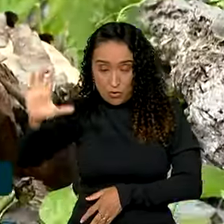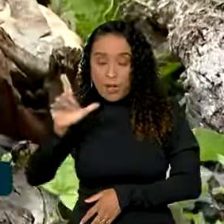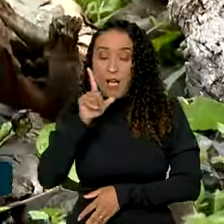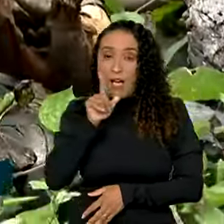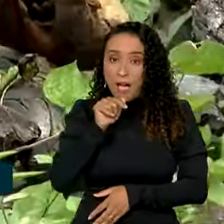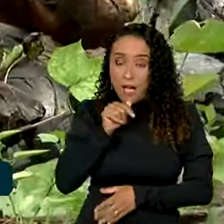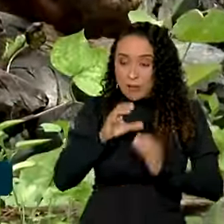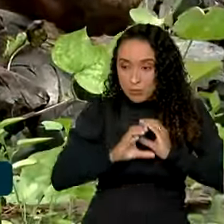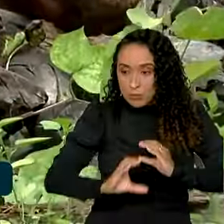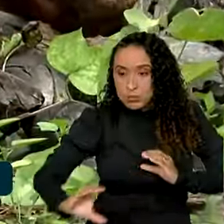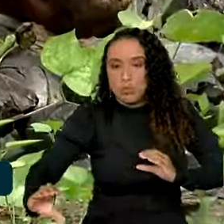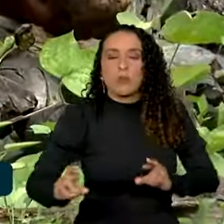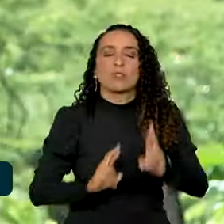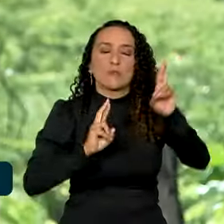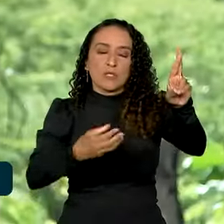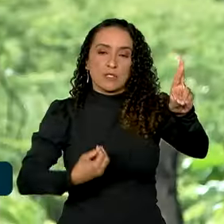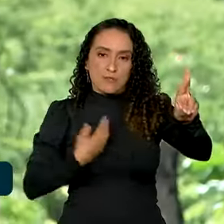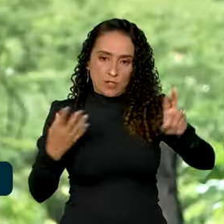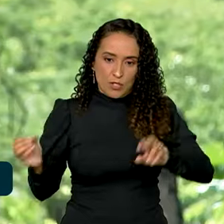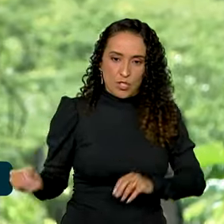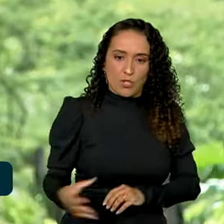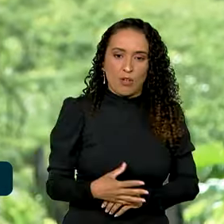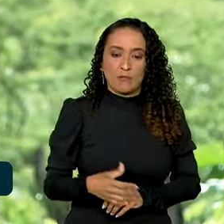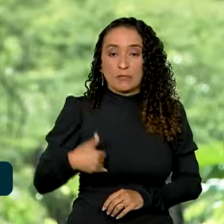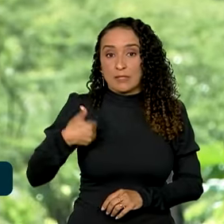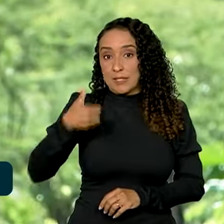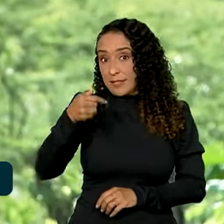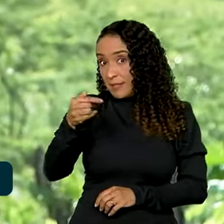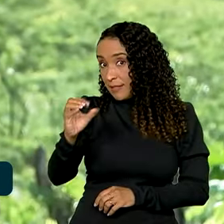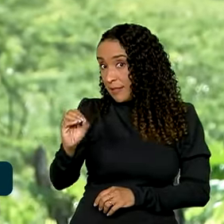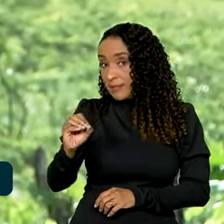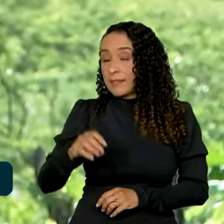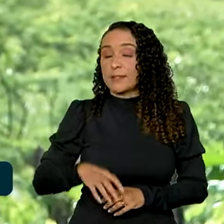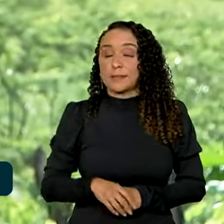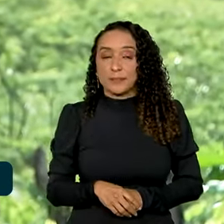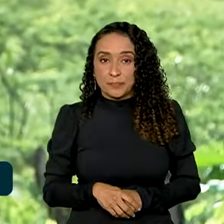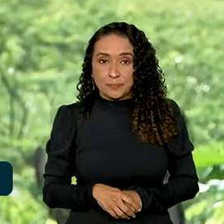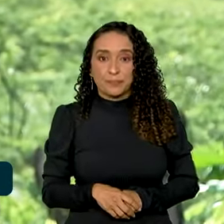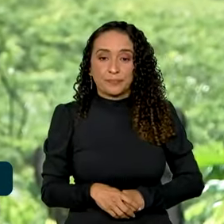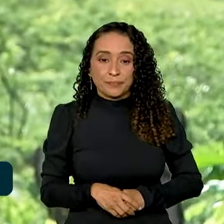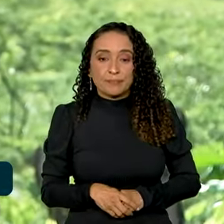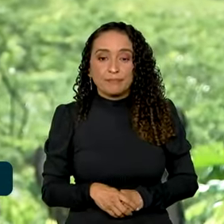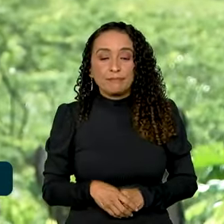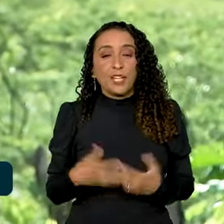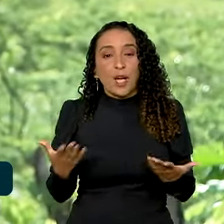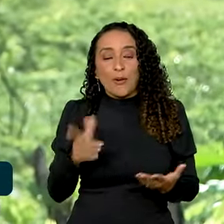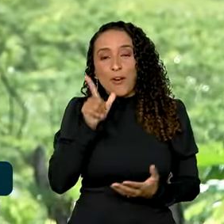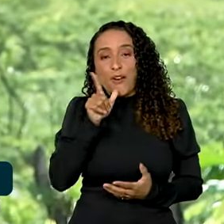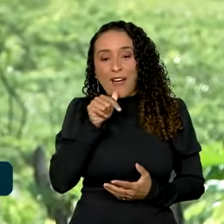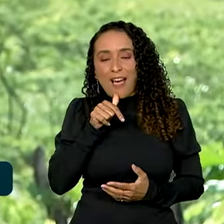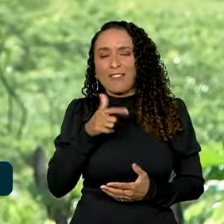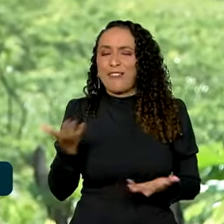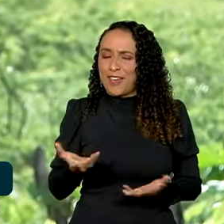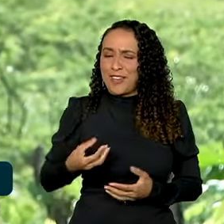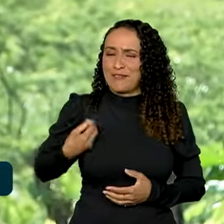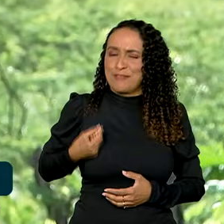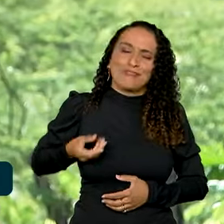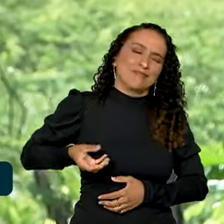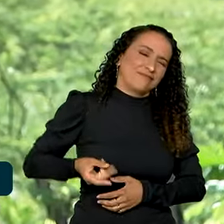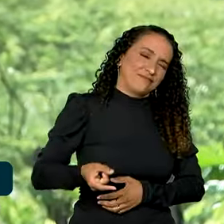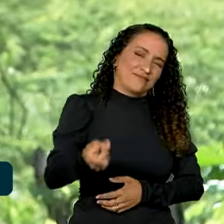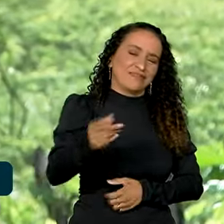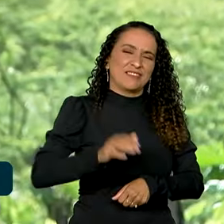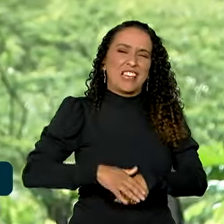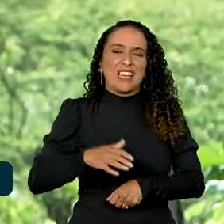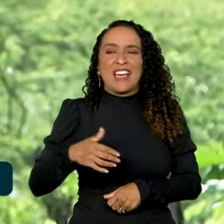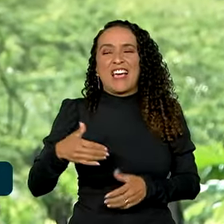é esperança de vida nova. 70 anos. 70 anos. E agora com a água aqui eu quero viver mais 50, né, para